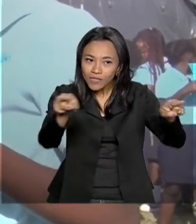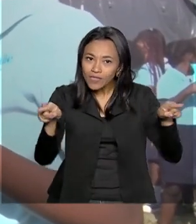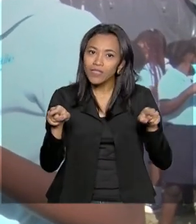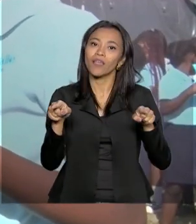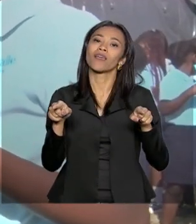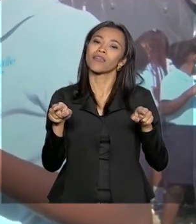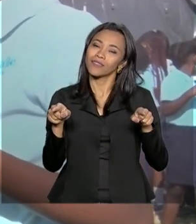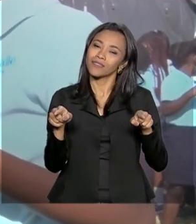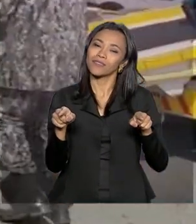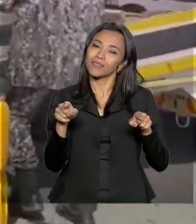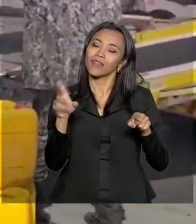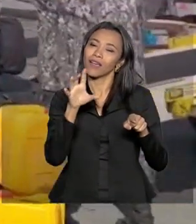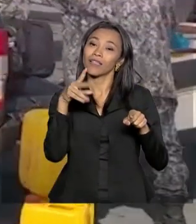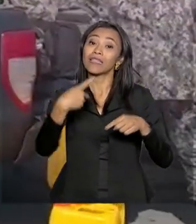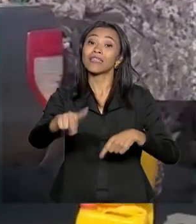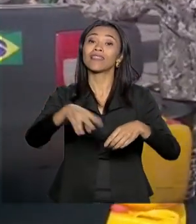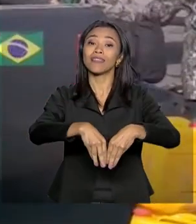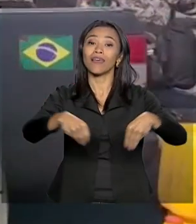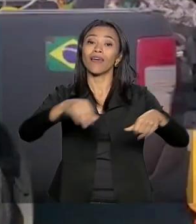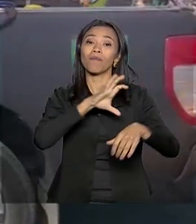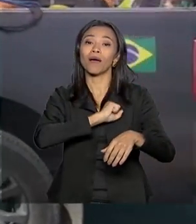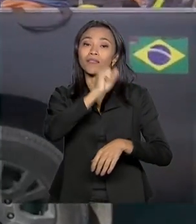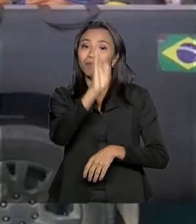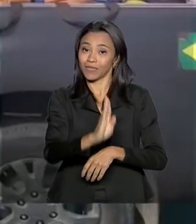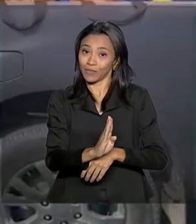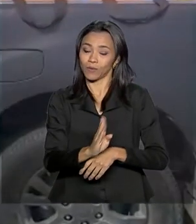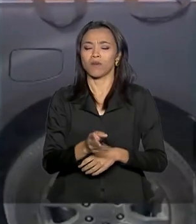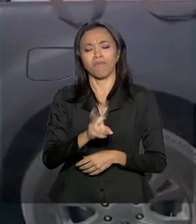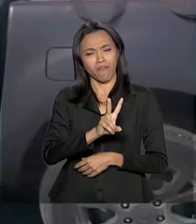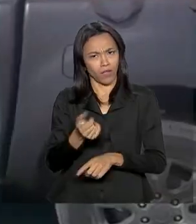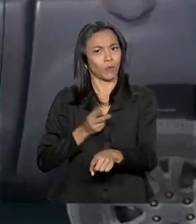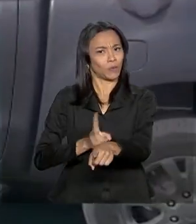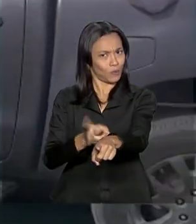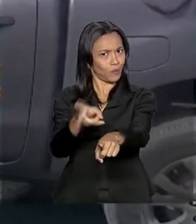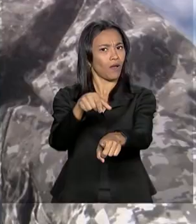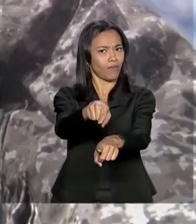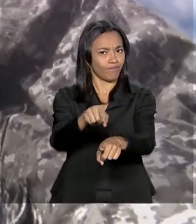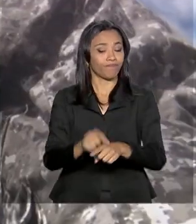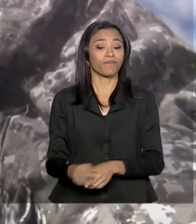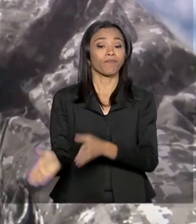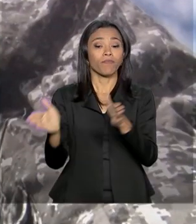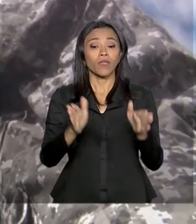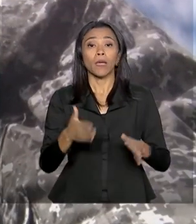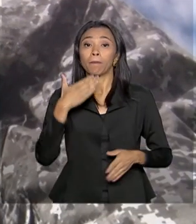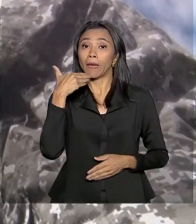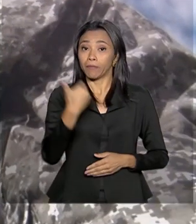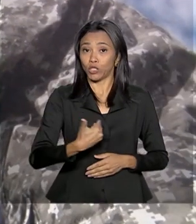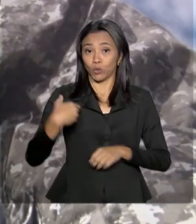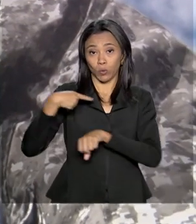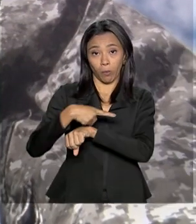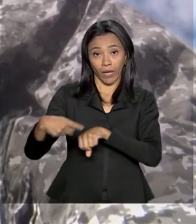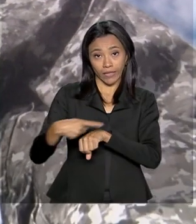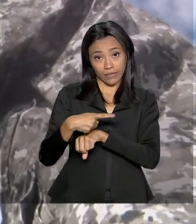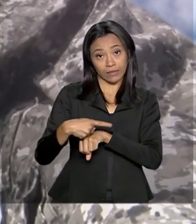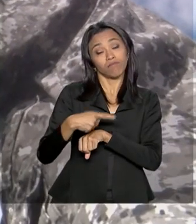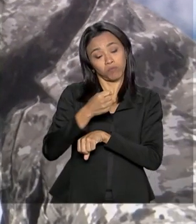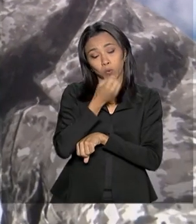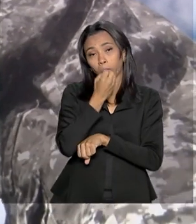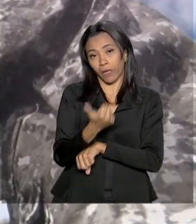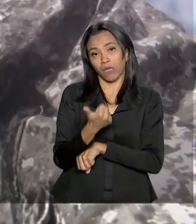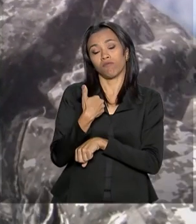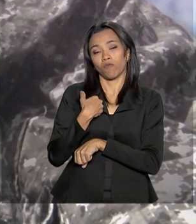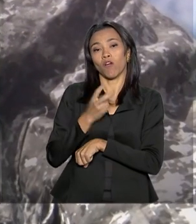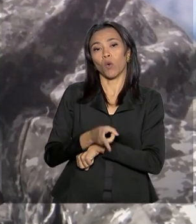terra amada Brasil. Mas o trabalho vai continuar. A pedido do país, o Brasil prorrogou a permanência da